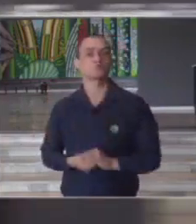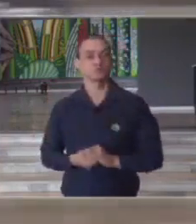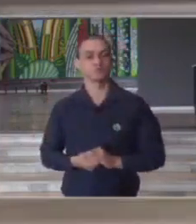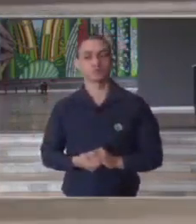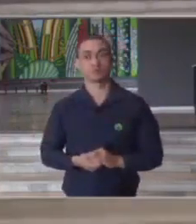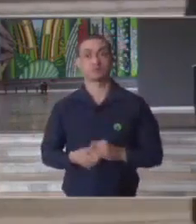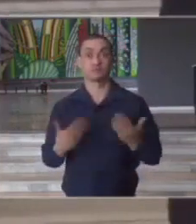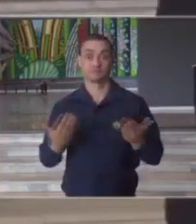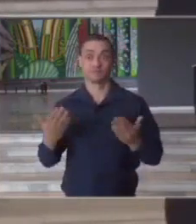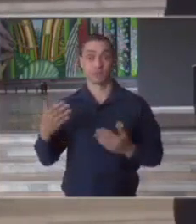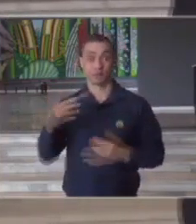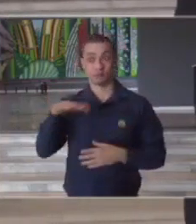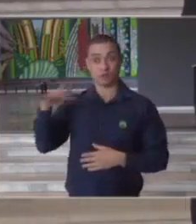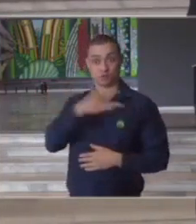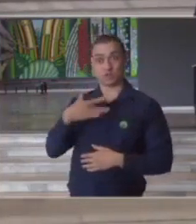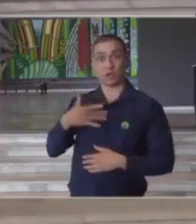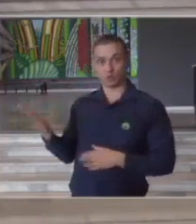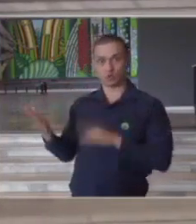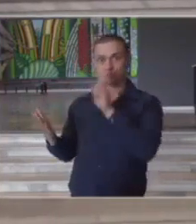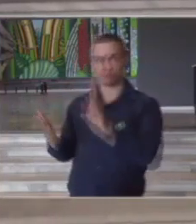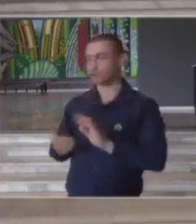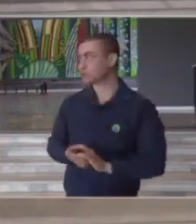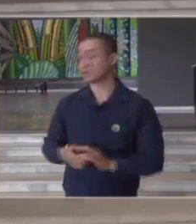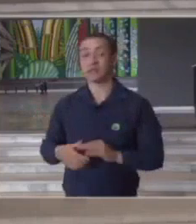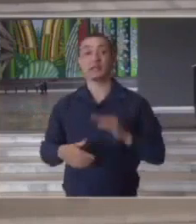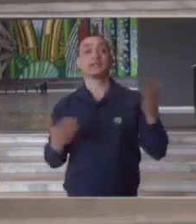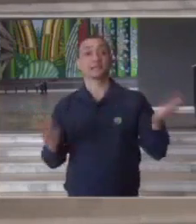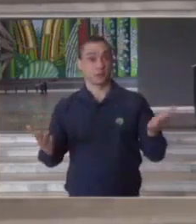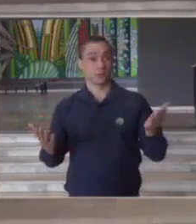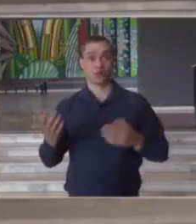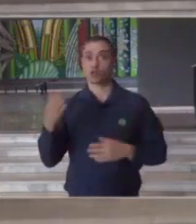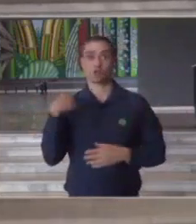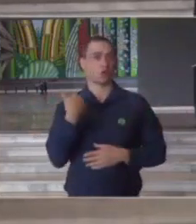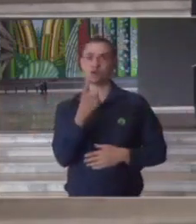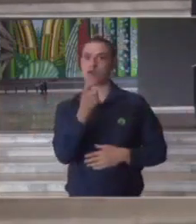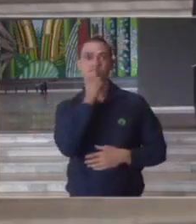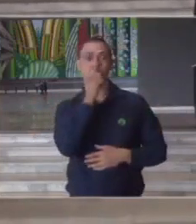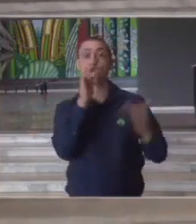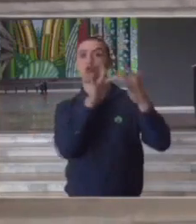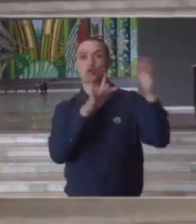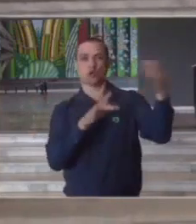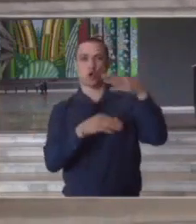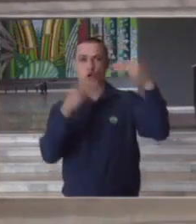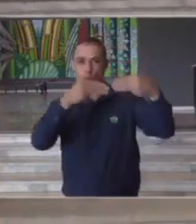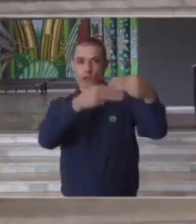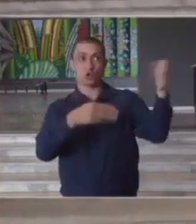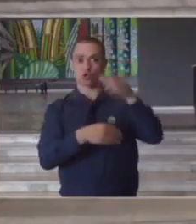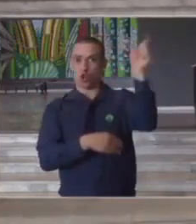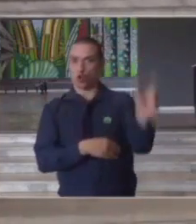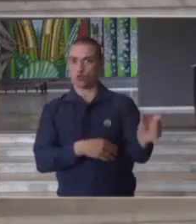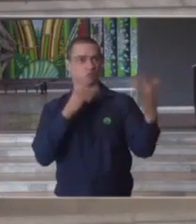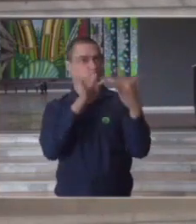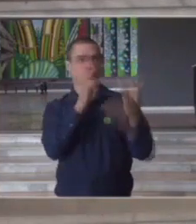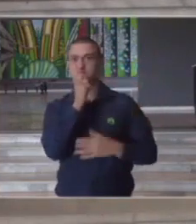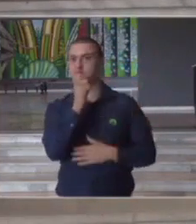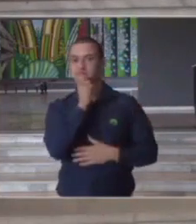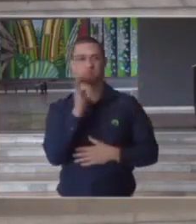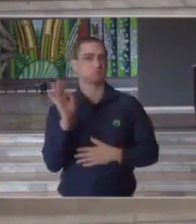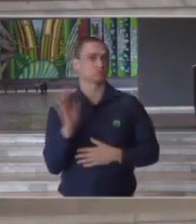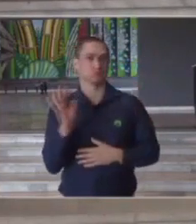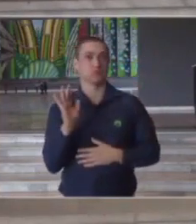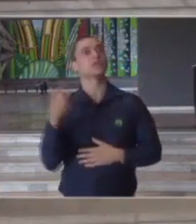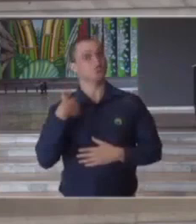a área da saúde vai responder então nós não tivemos nenhum contato ainda com o novo ministro nos